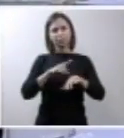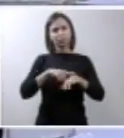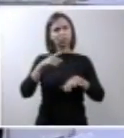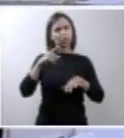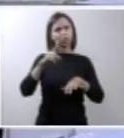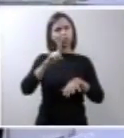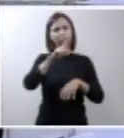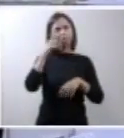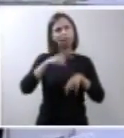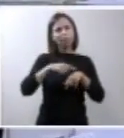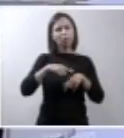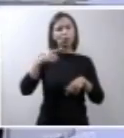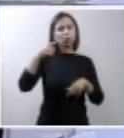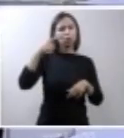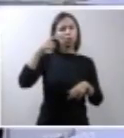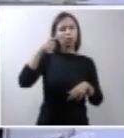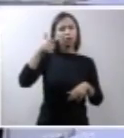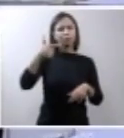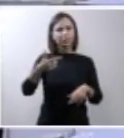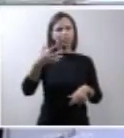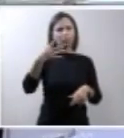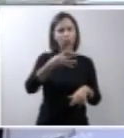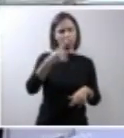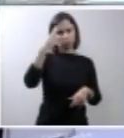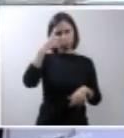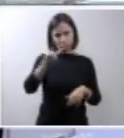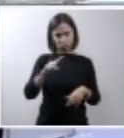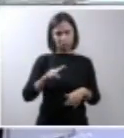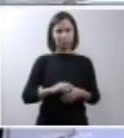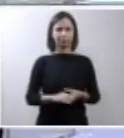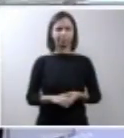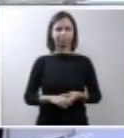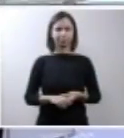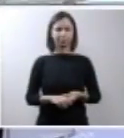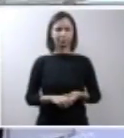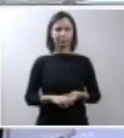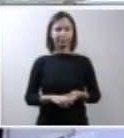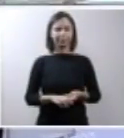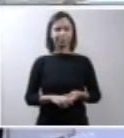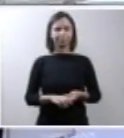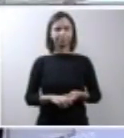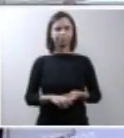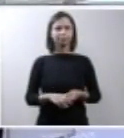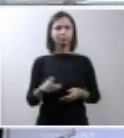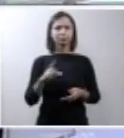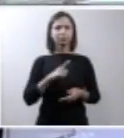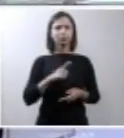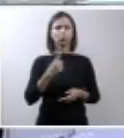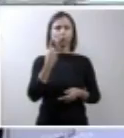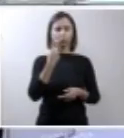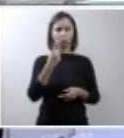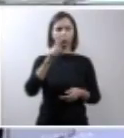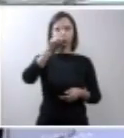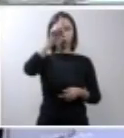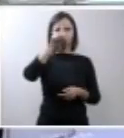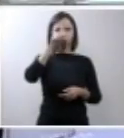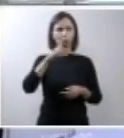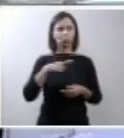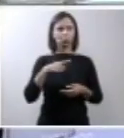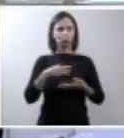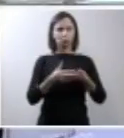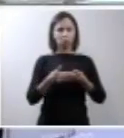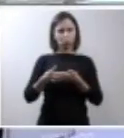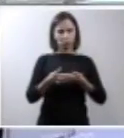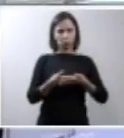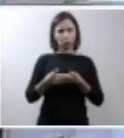dia após concepção, não semana. Nós temos aqui um embrião na 26ª semana,